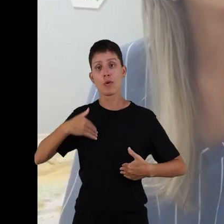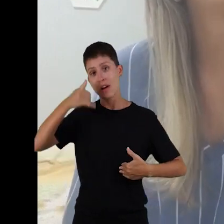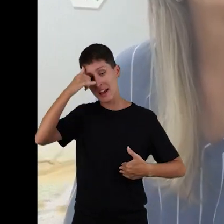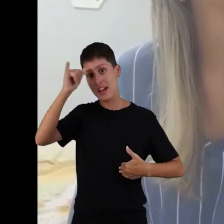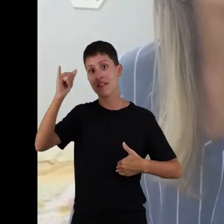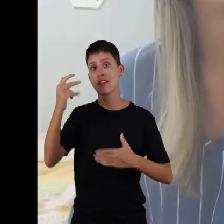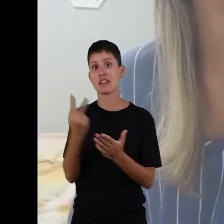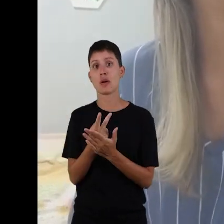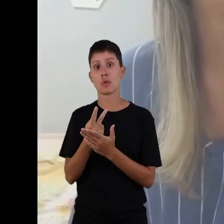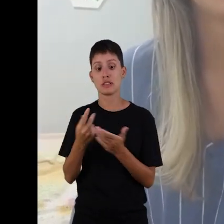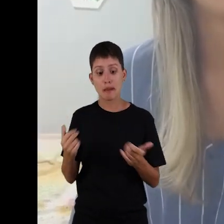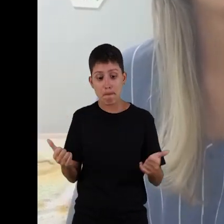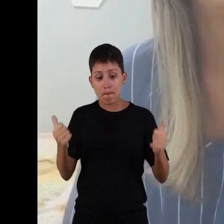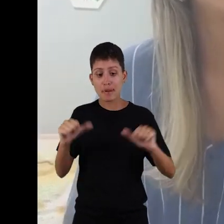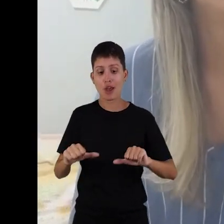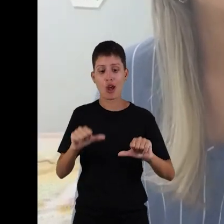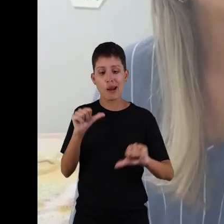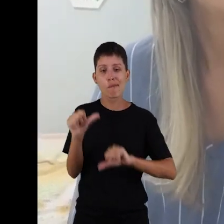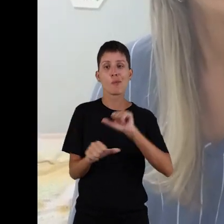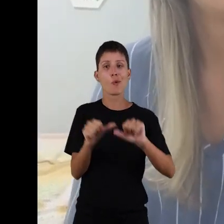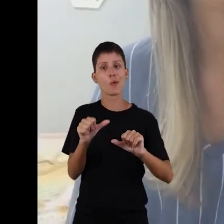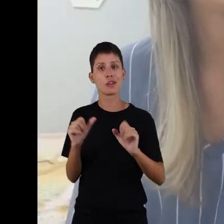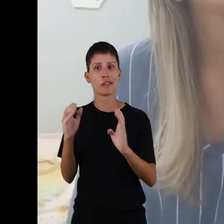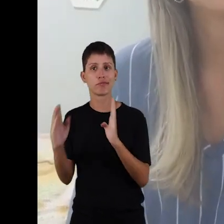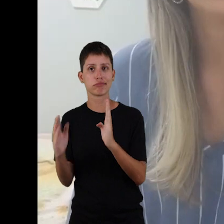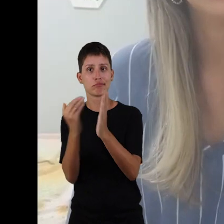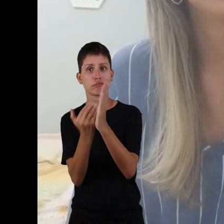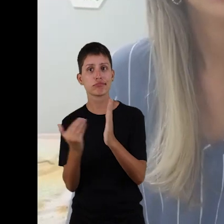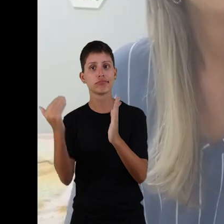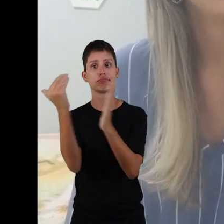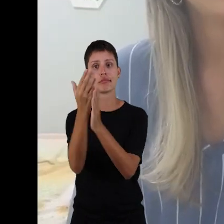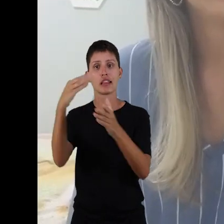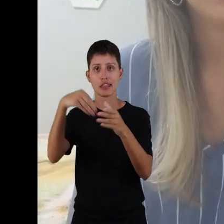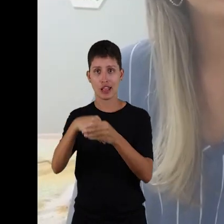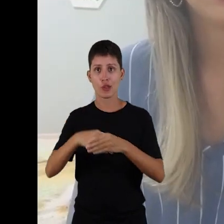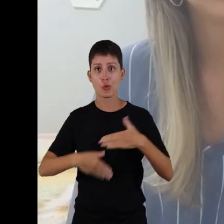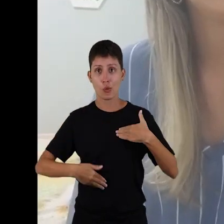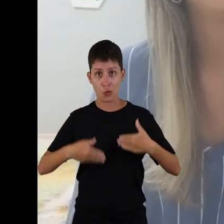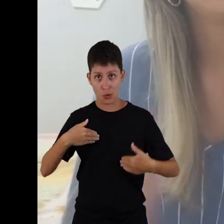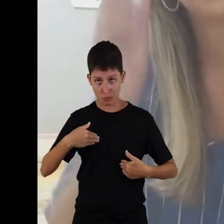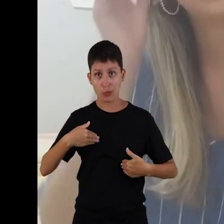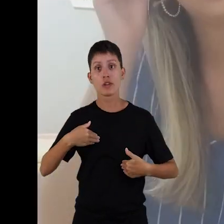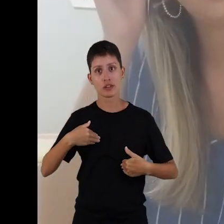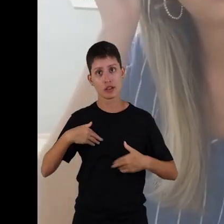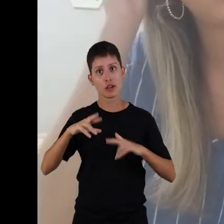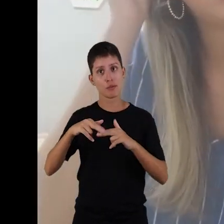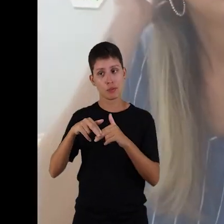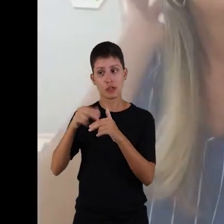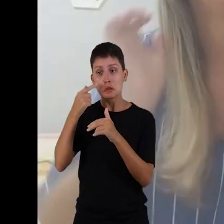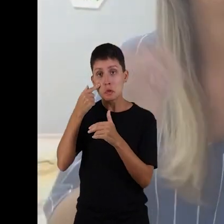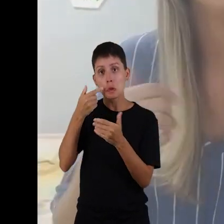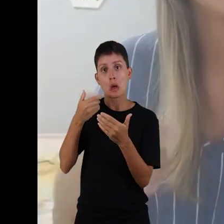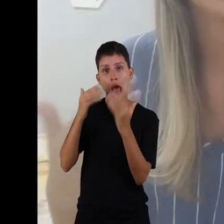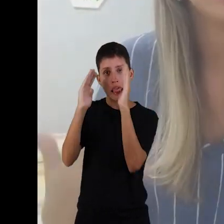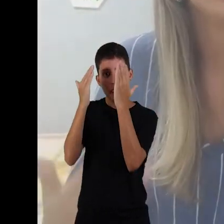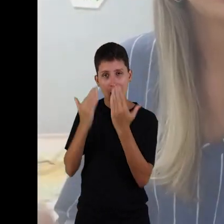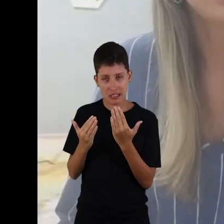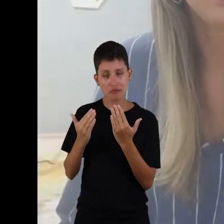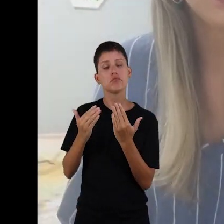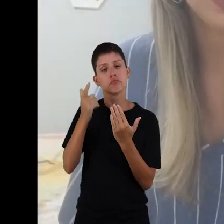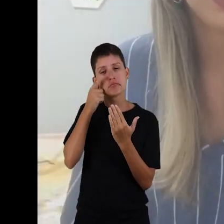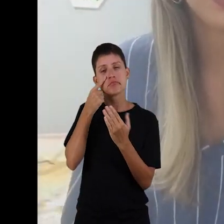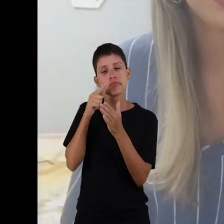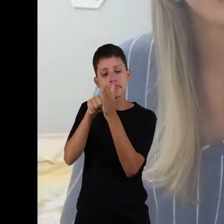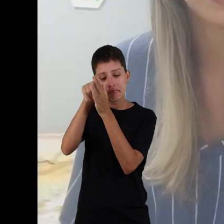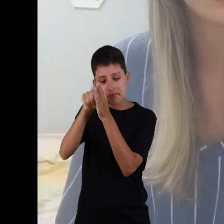-inflamatória que vai auxiliar, regulando as citocinas pró-inflamatórias, de maneira que não ocorra uma inflamação